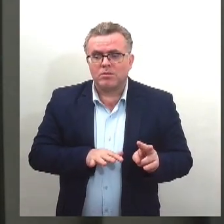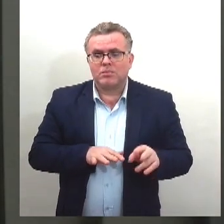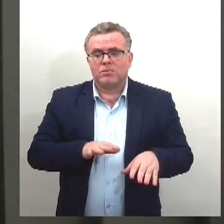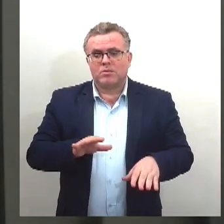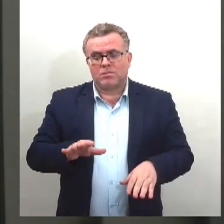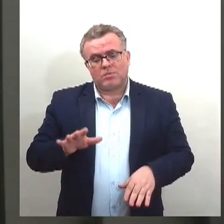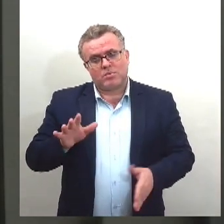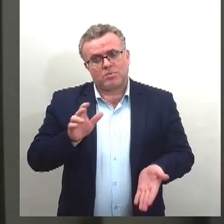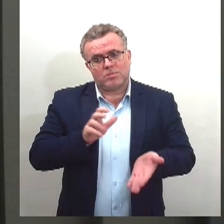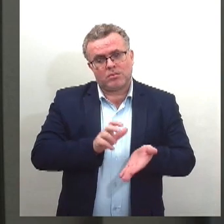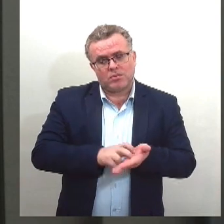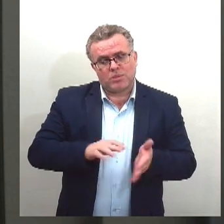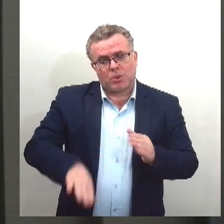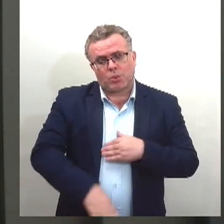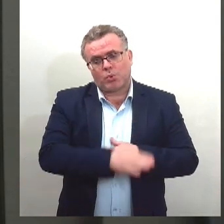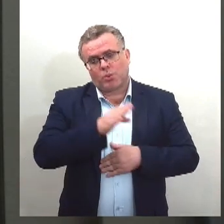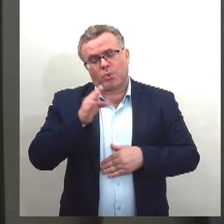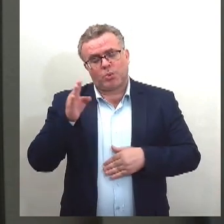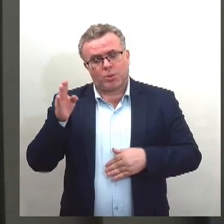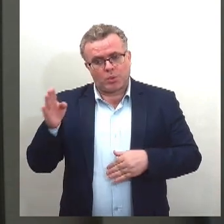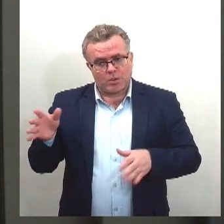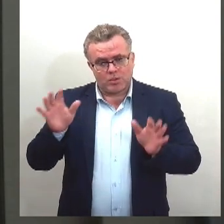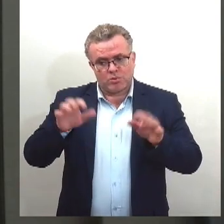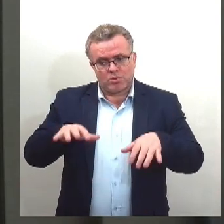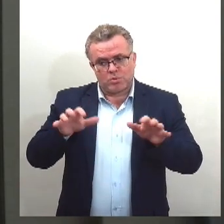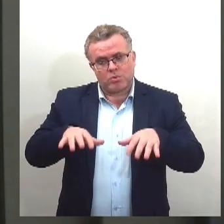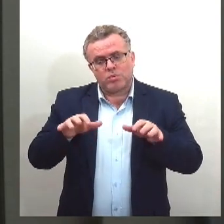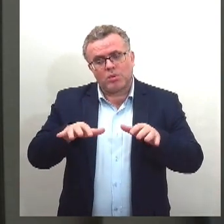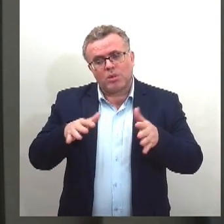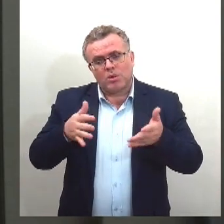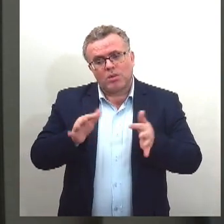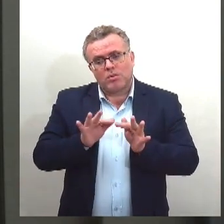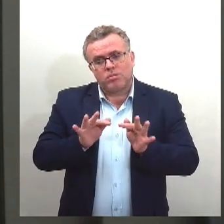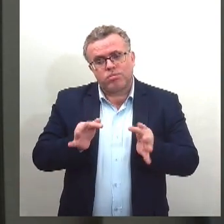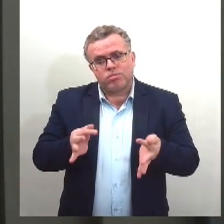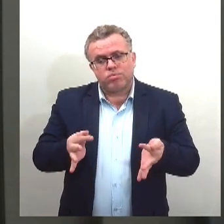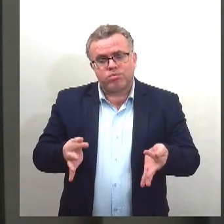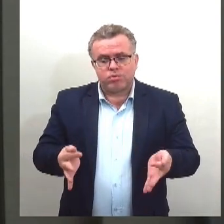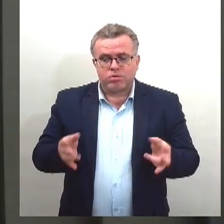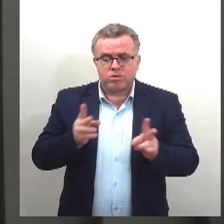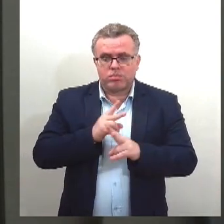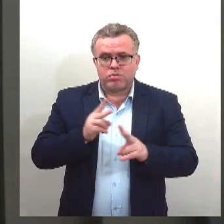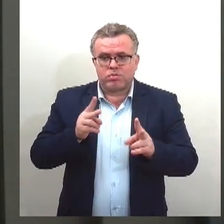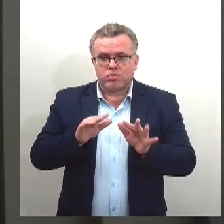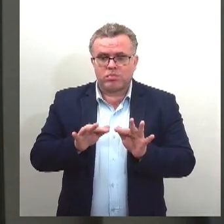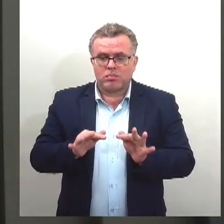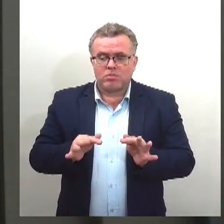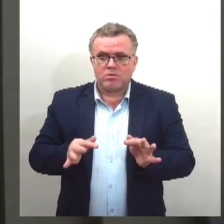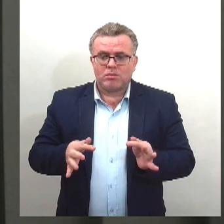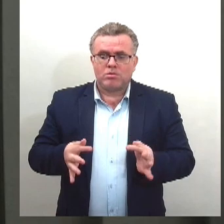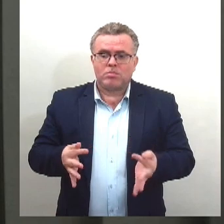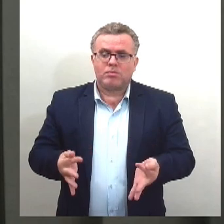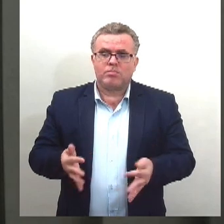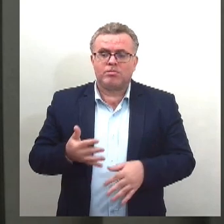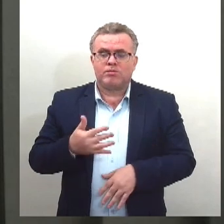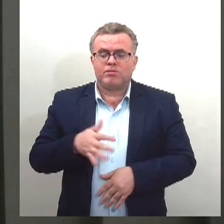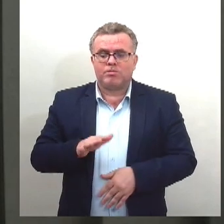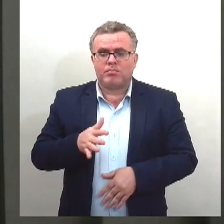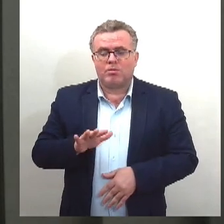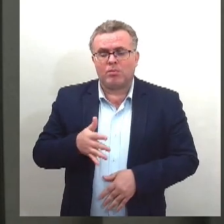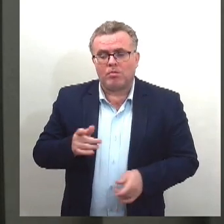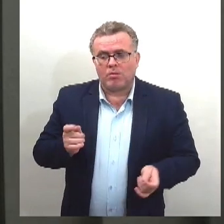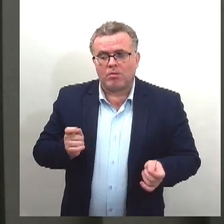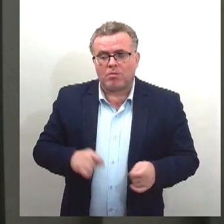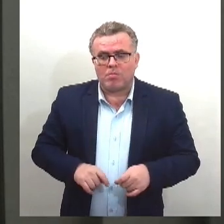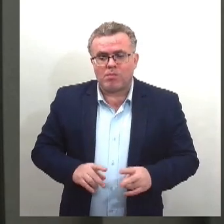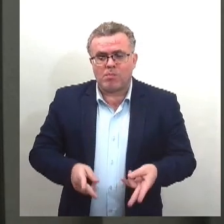possibilidade de chuva fraca, ventos entre fracos e moderados e temperaturas sem grandes variações. Nesta quarta